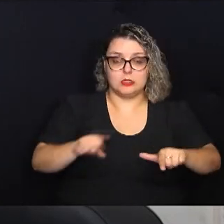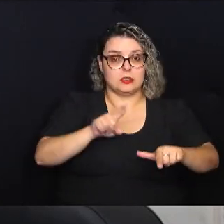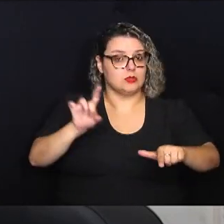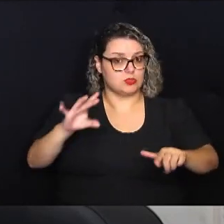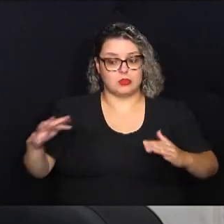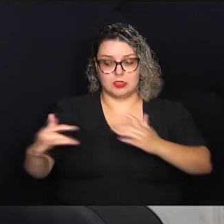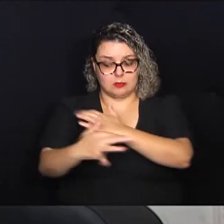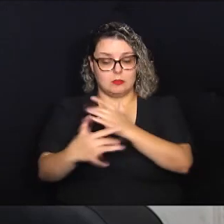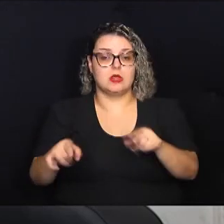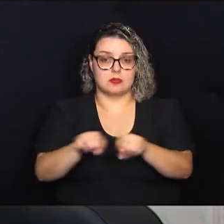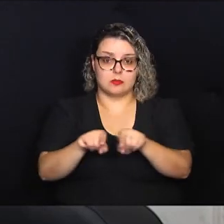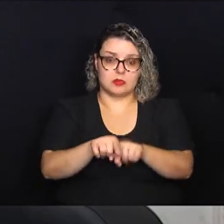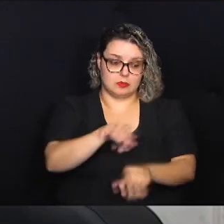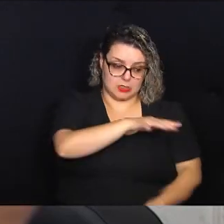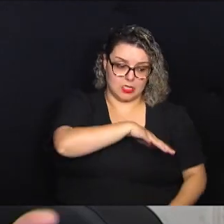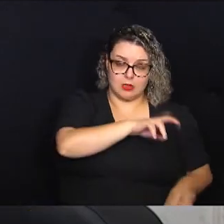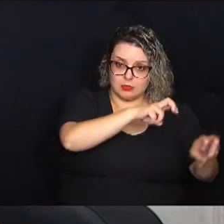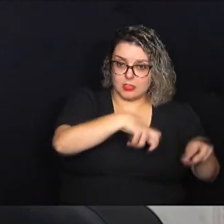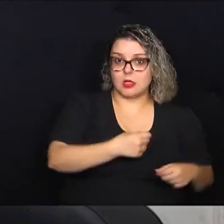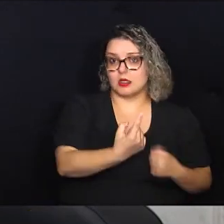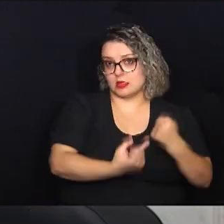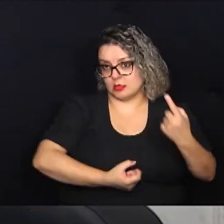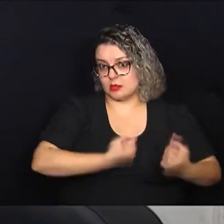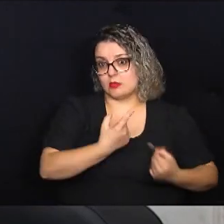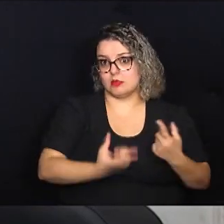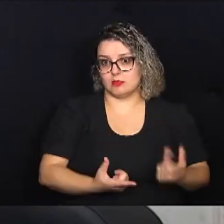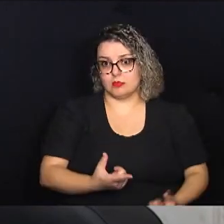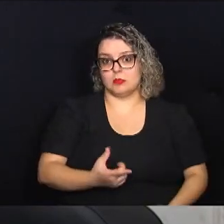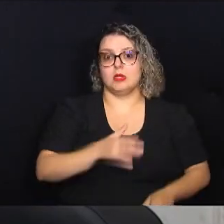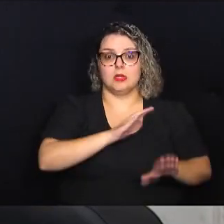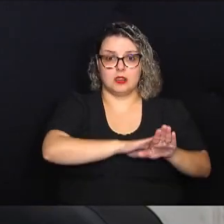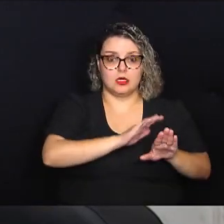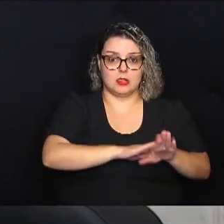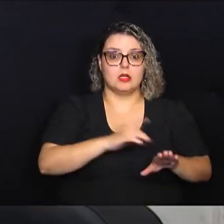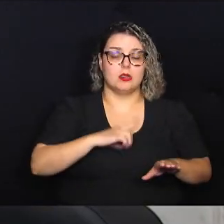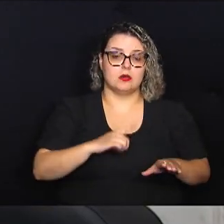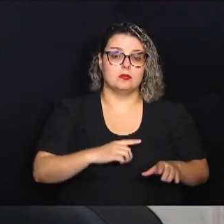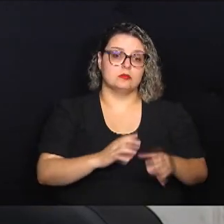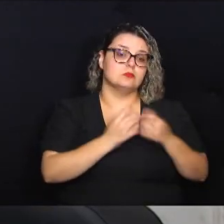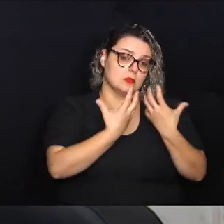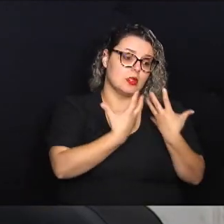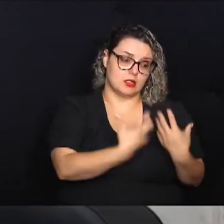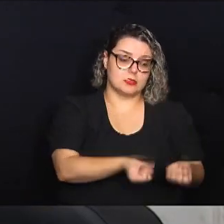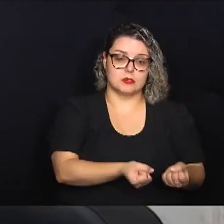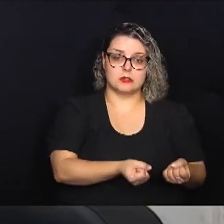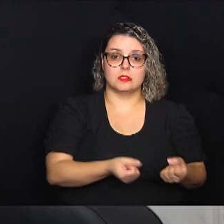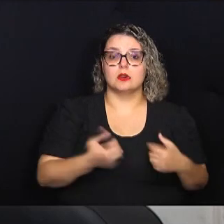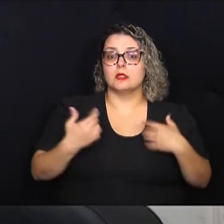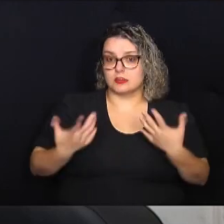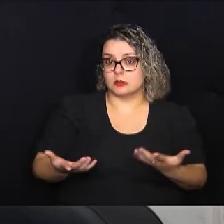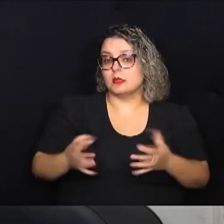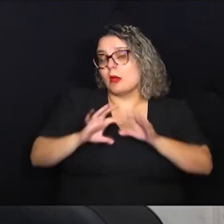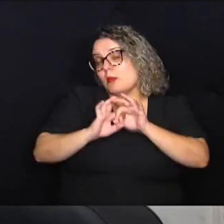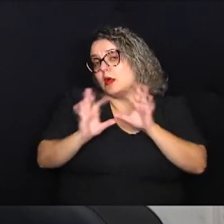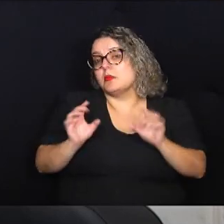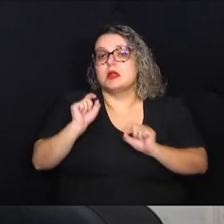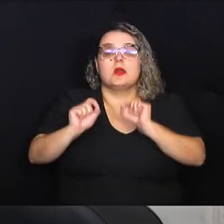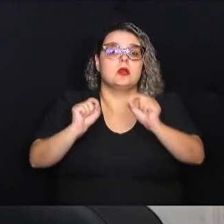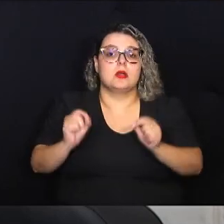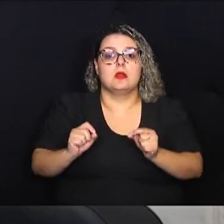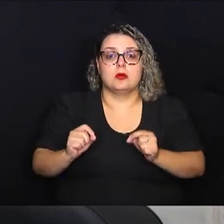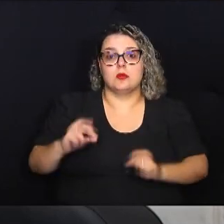como na área rural, que algumas atividades a gente tem, elas sendo admissíveis. Então, isso permite que que? Que o